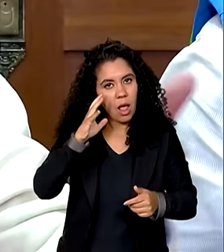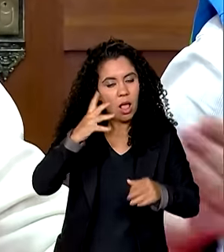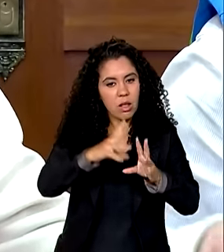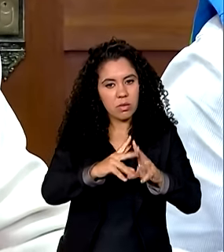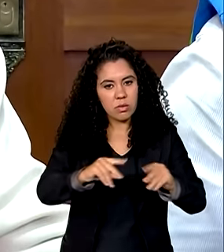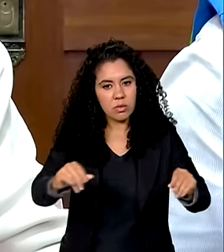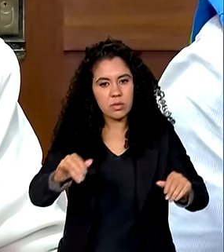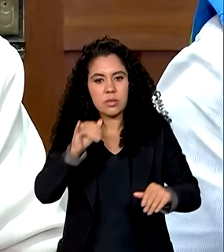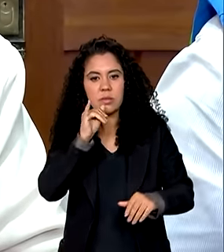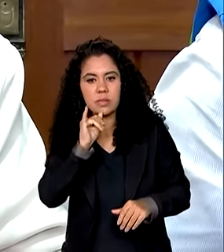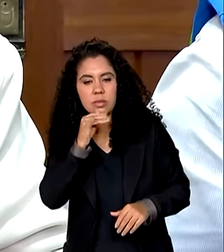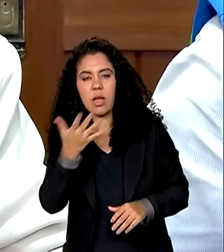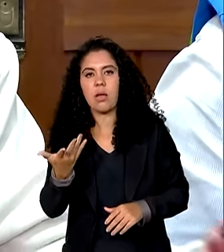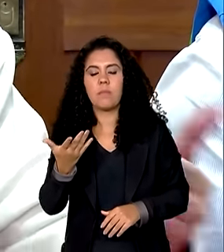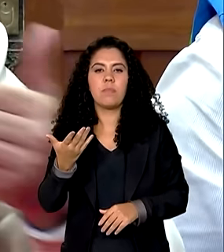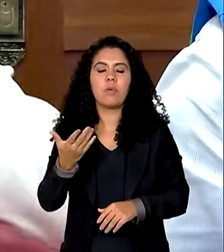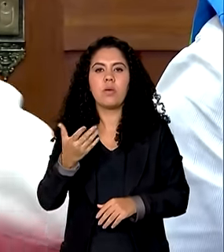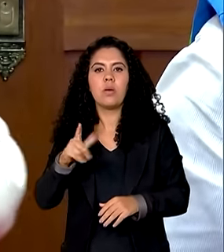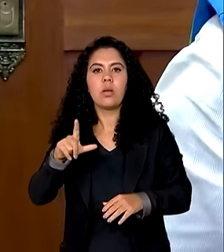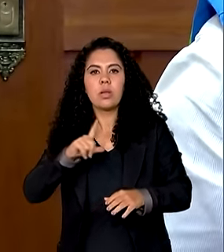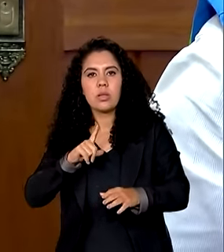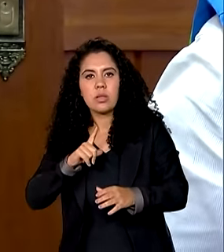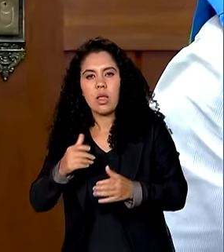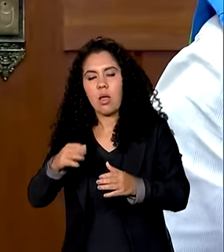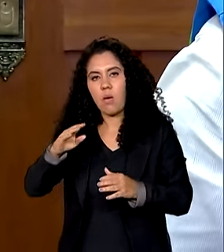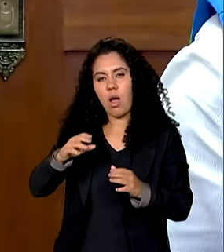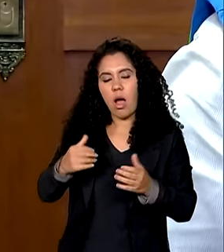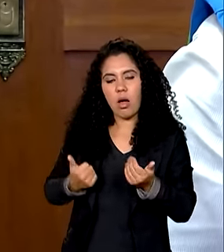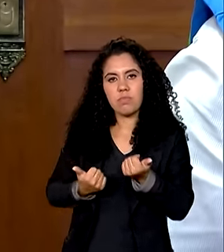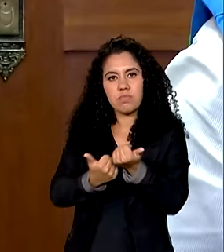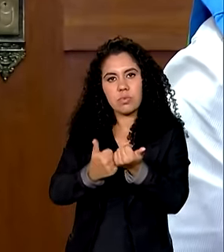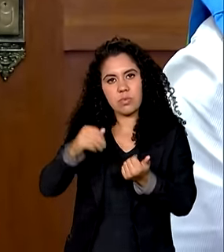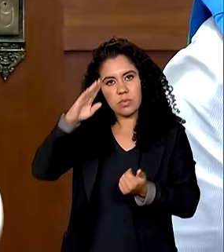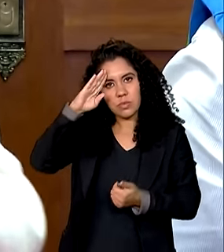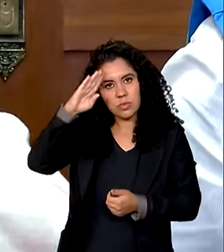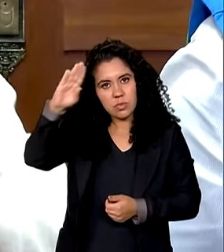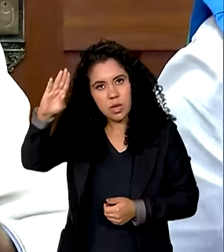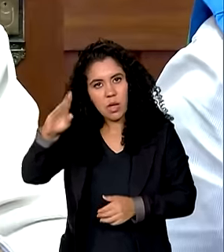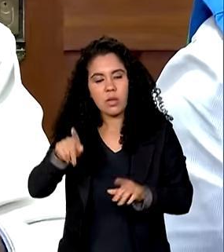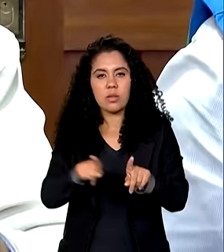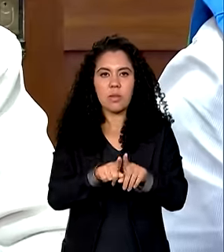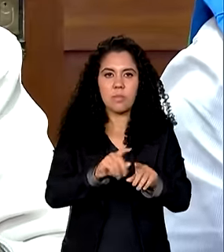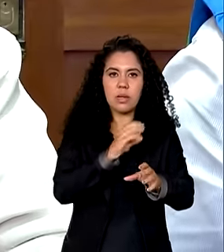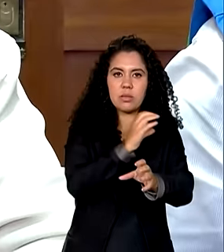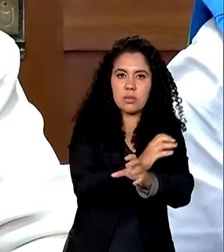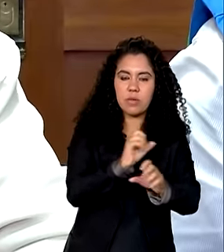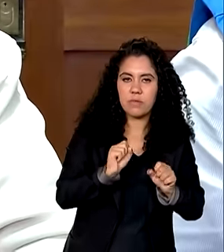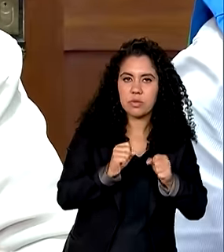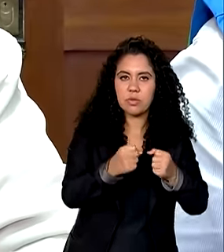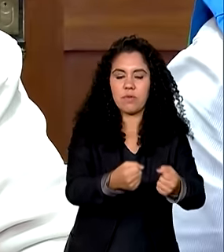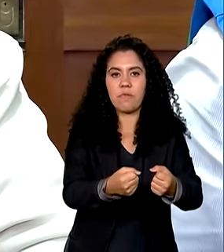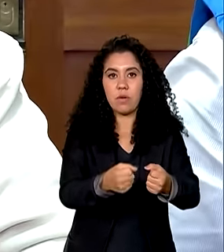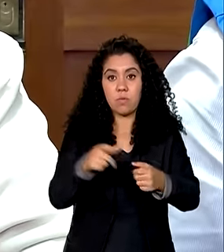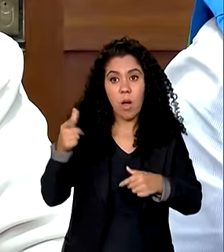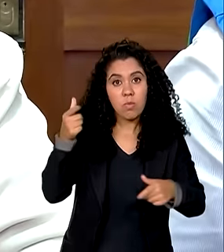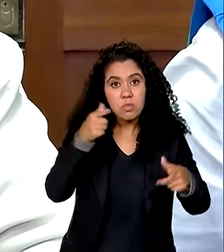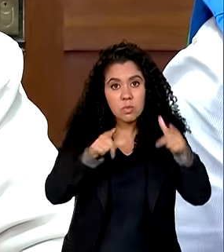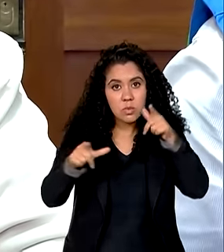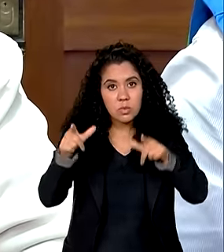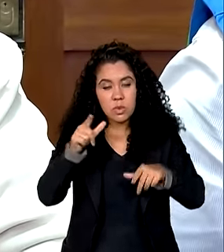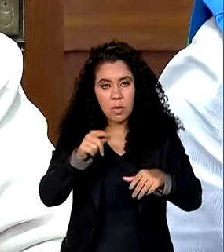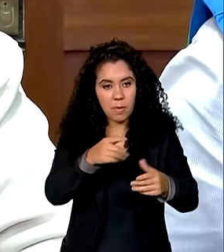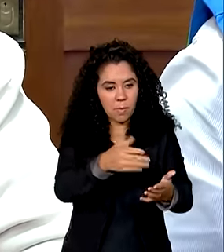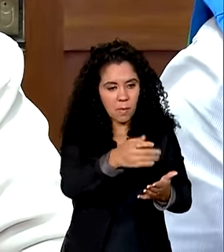socorre com a força nacional do SUS socorre com a defesa civil na medida que forem chegando as